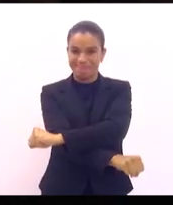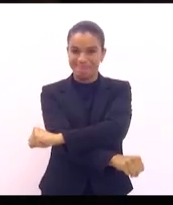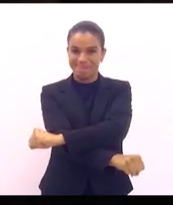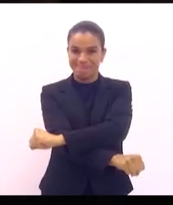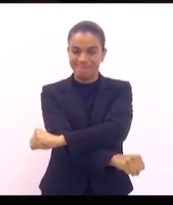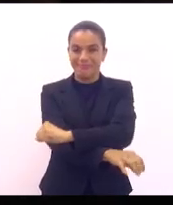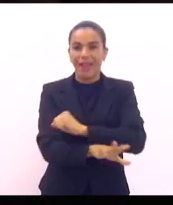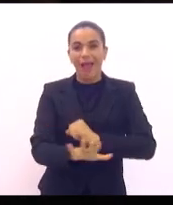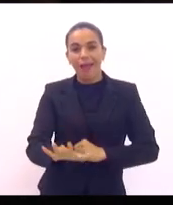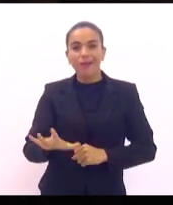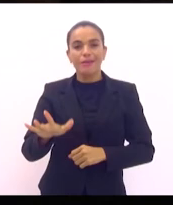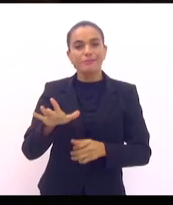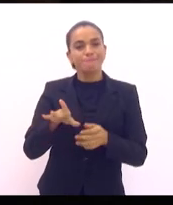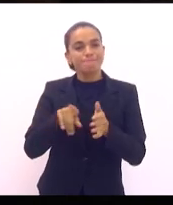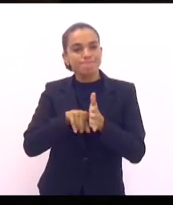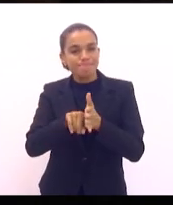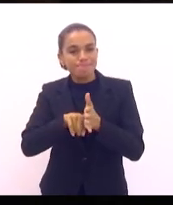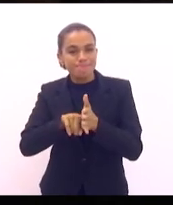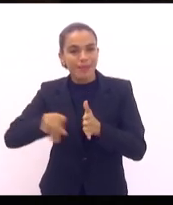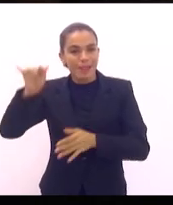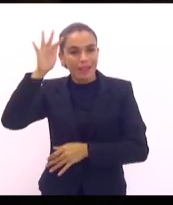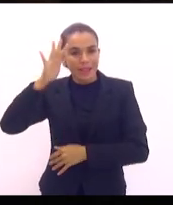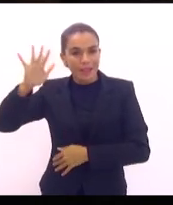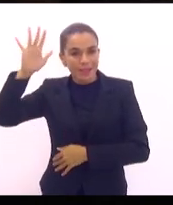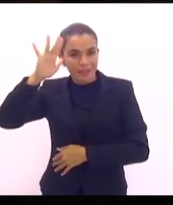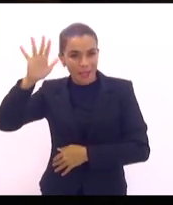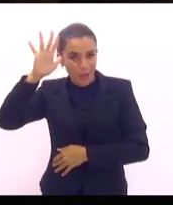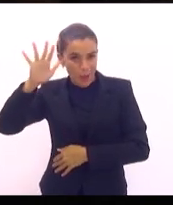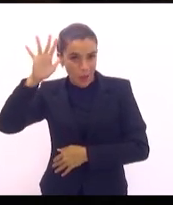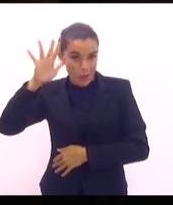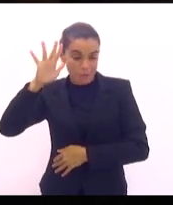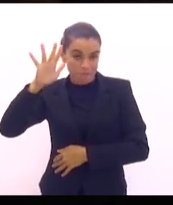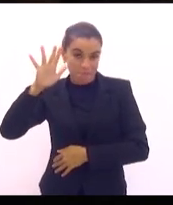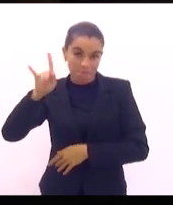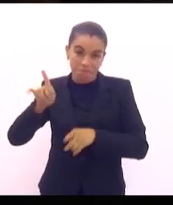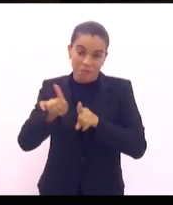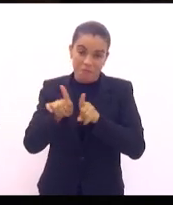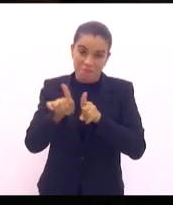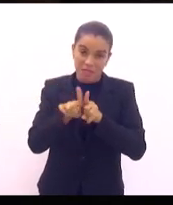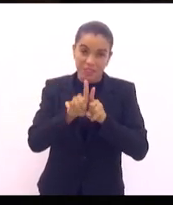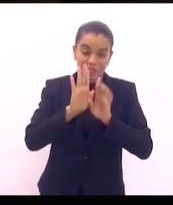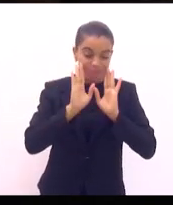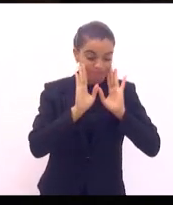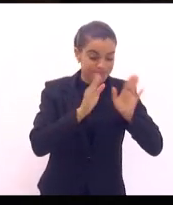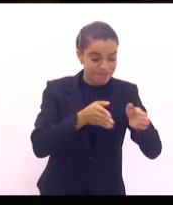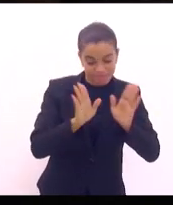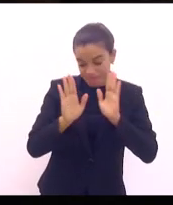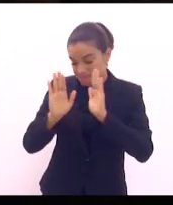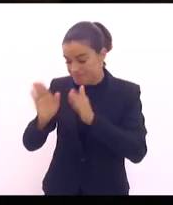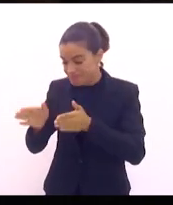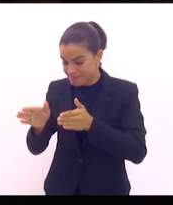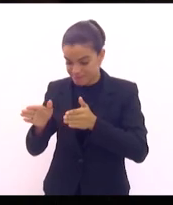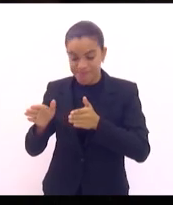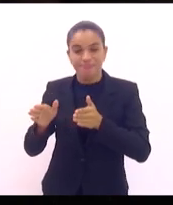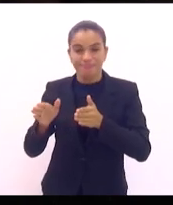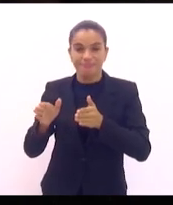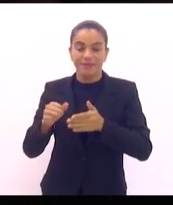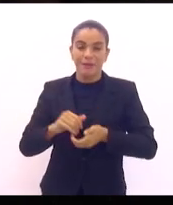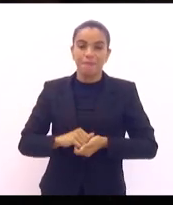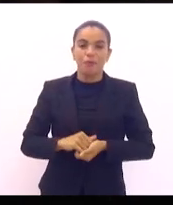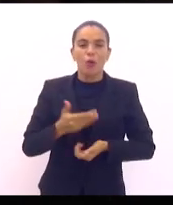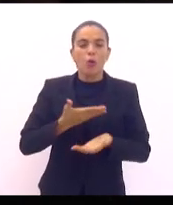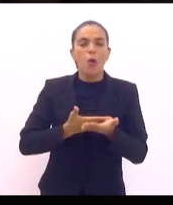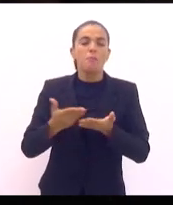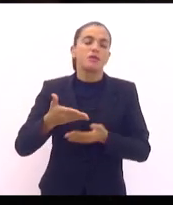de pretensas ideologias começaram a fazer discursos